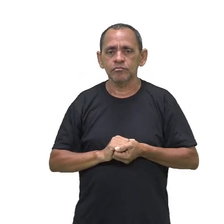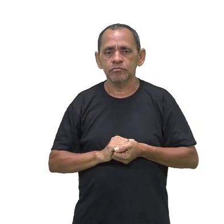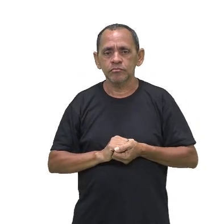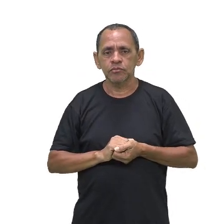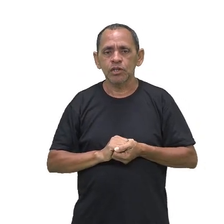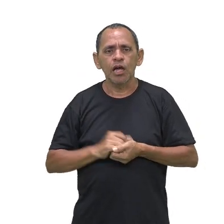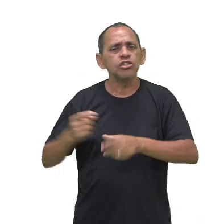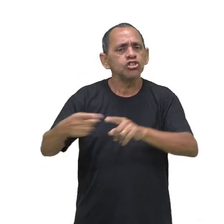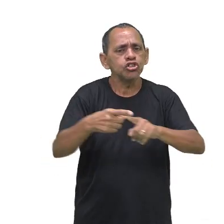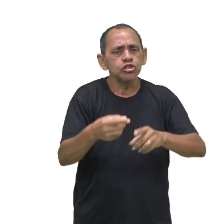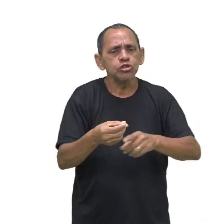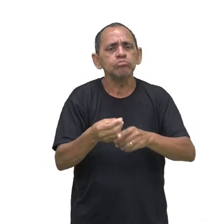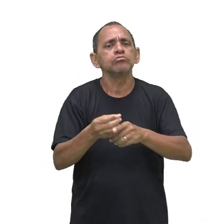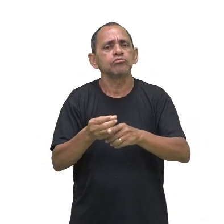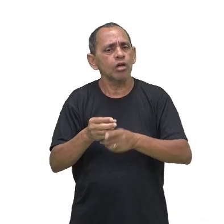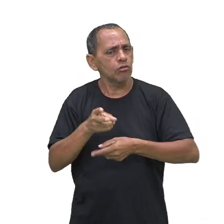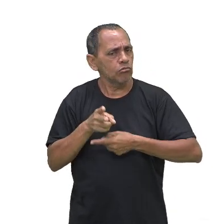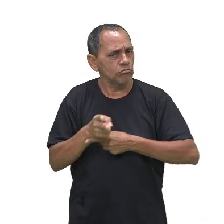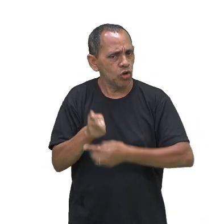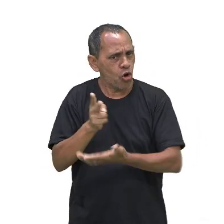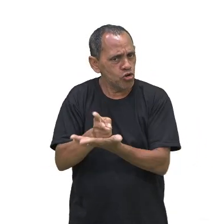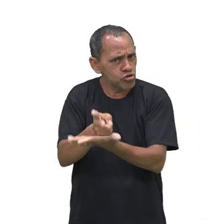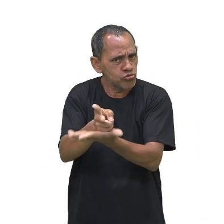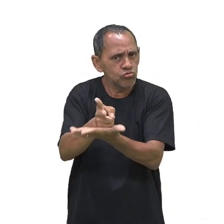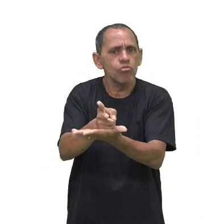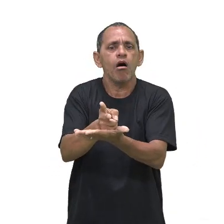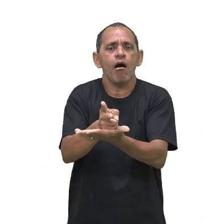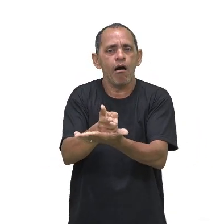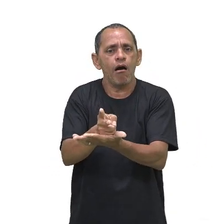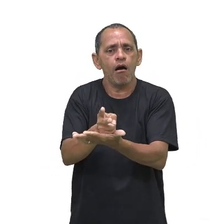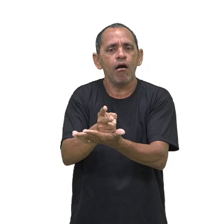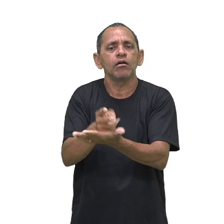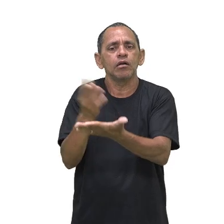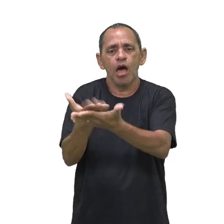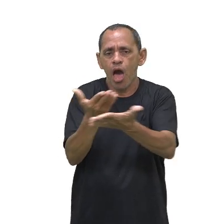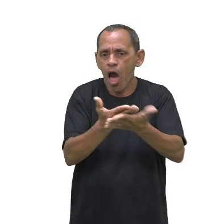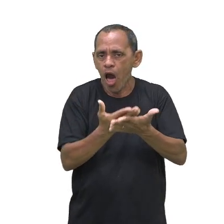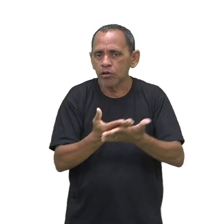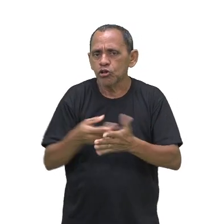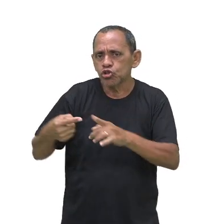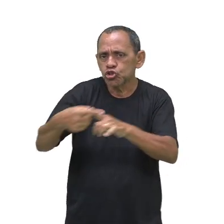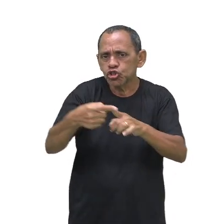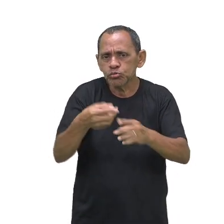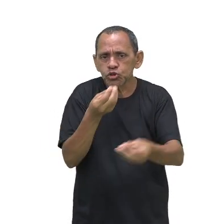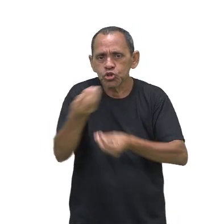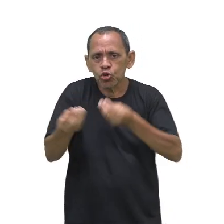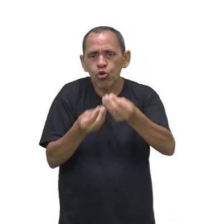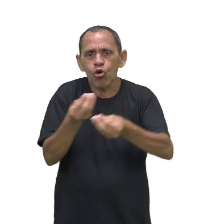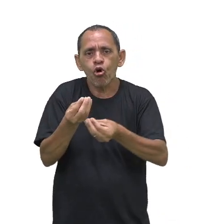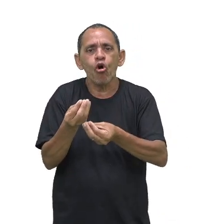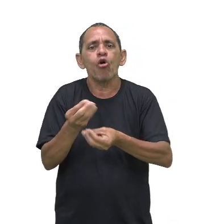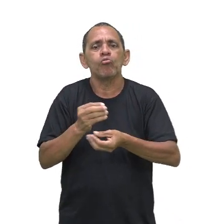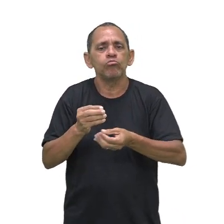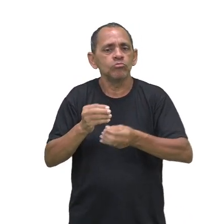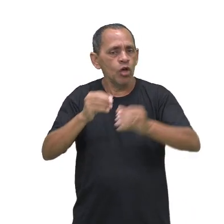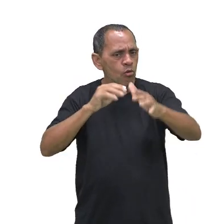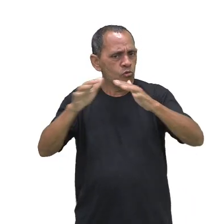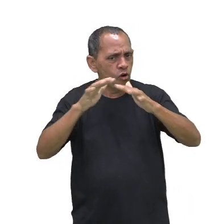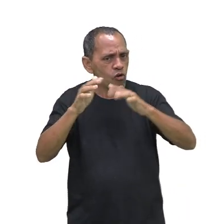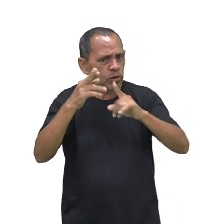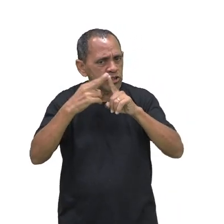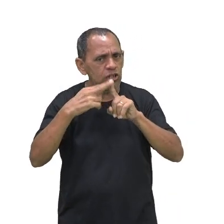nossa aula, para entender que as formas de se alimentar, as formas de manifestação religiosa, a